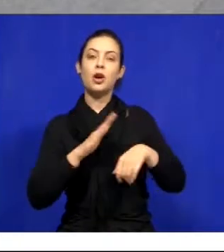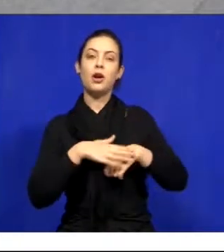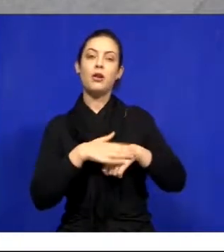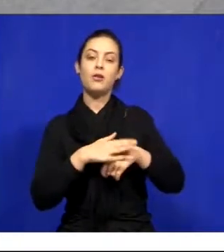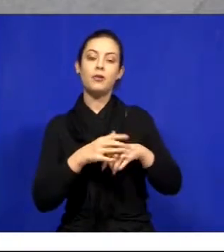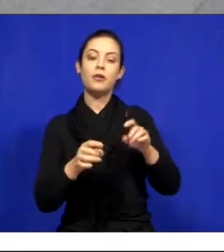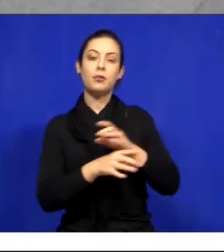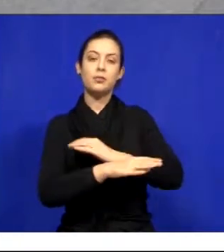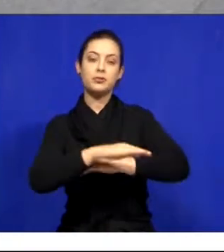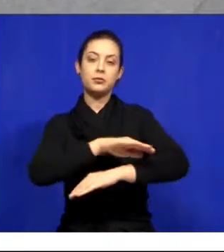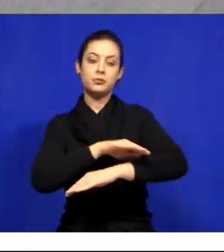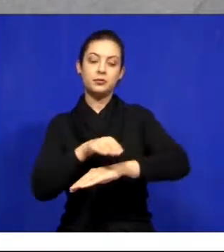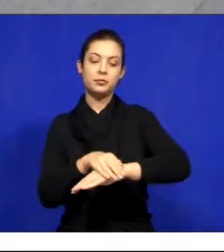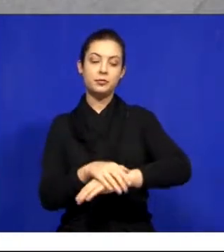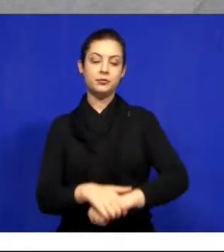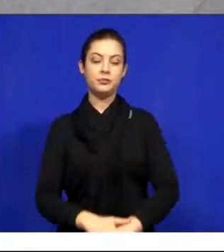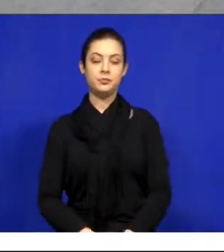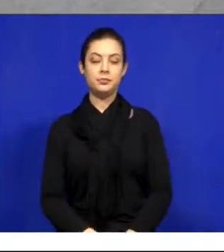a lombada ali.